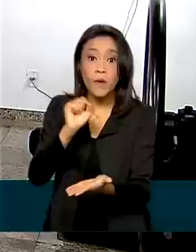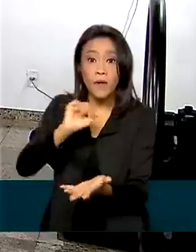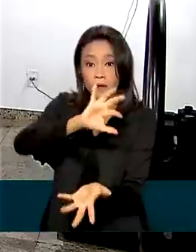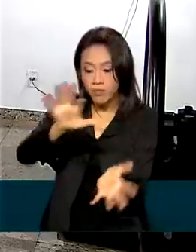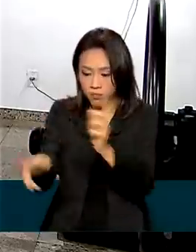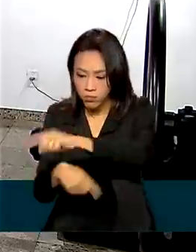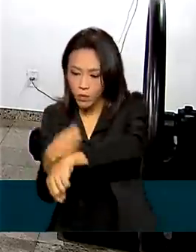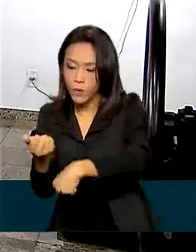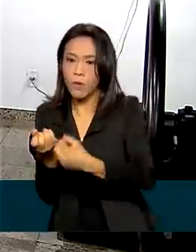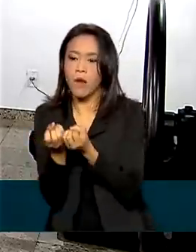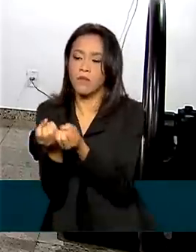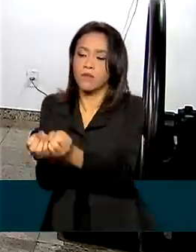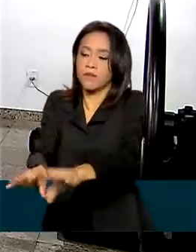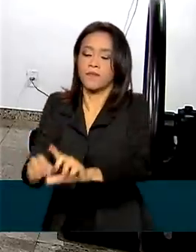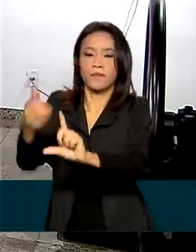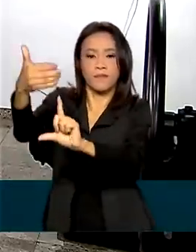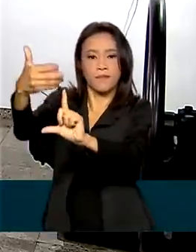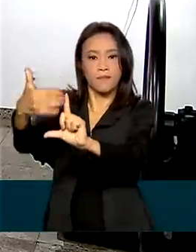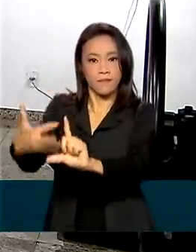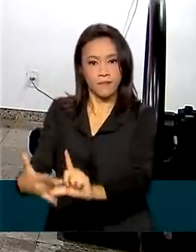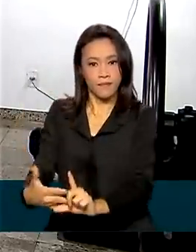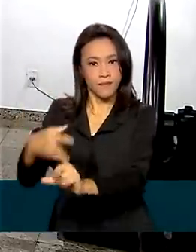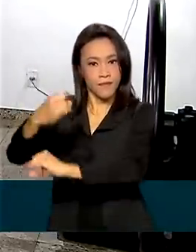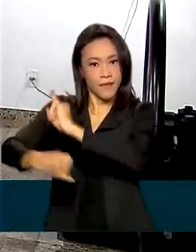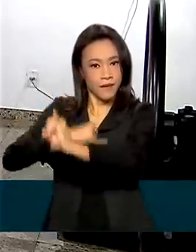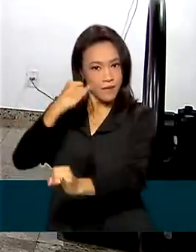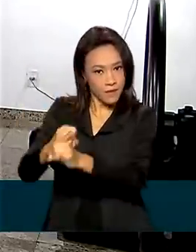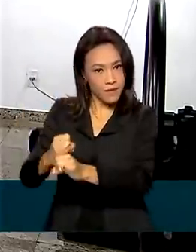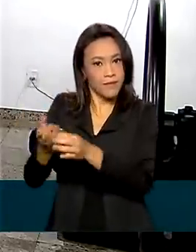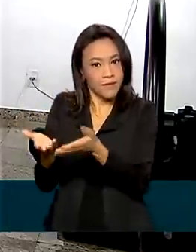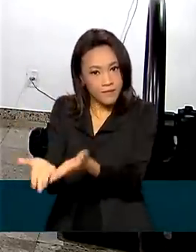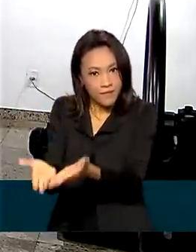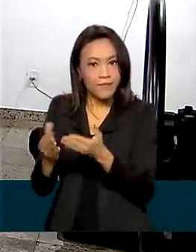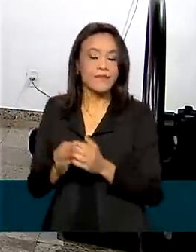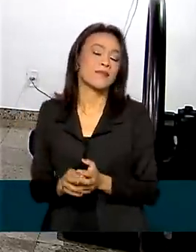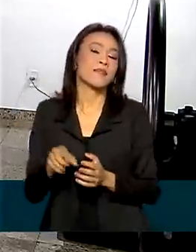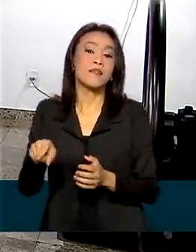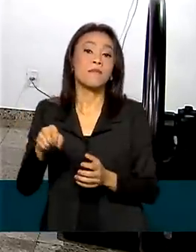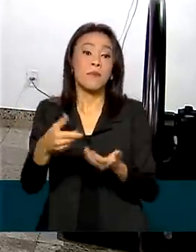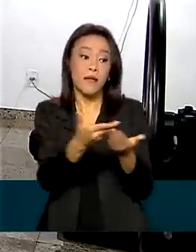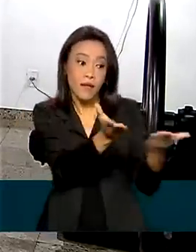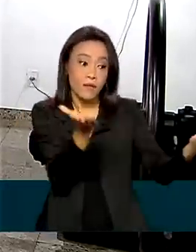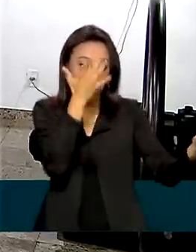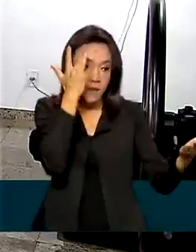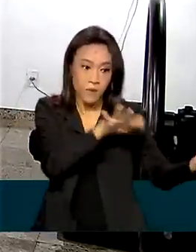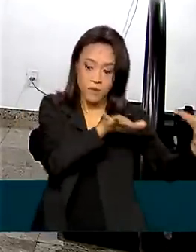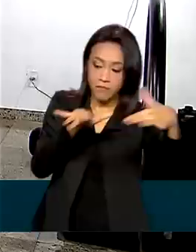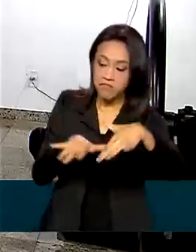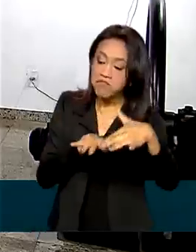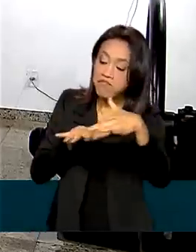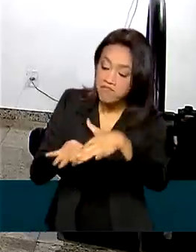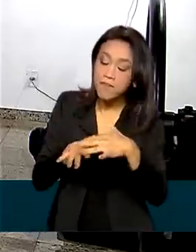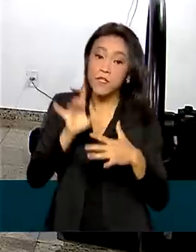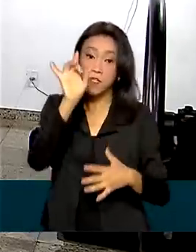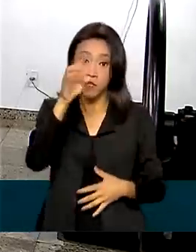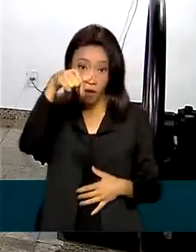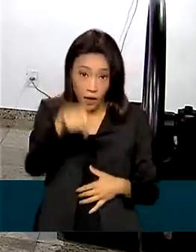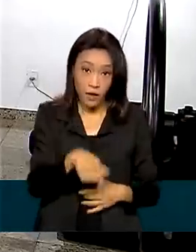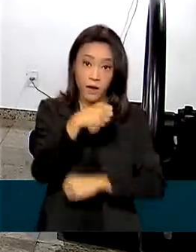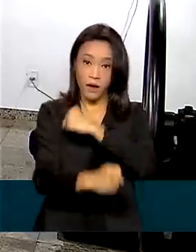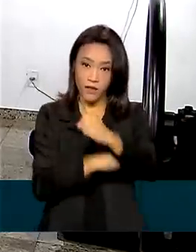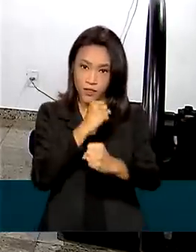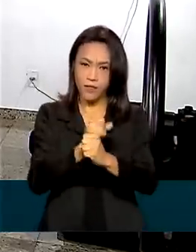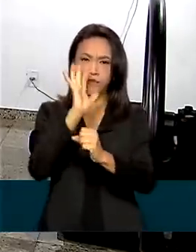eletrônico e disponibilizado no site da imprensa nacional ao público em geral. E só este ano